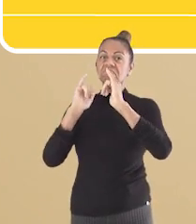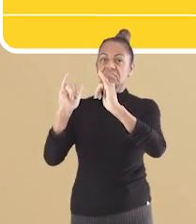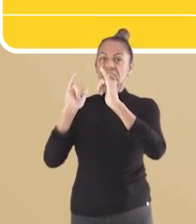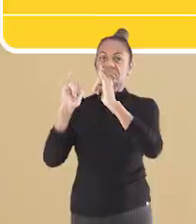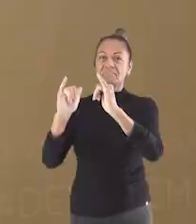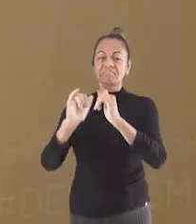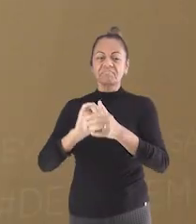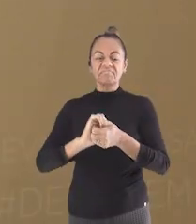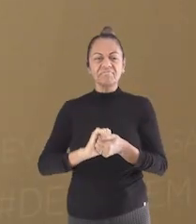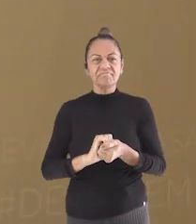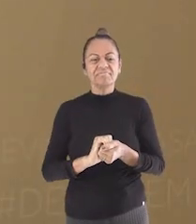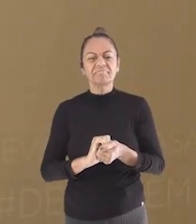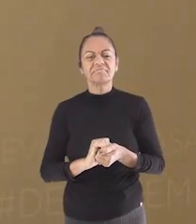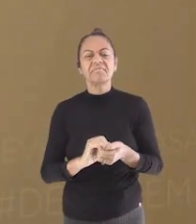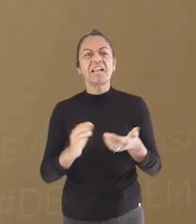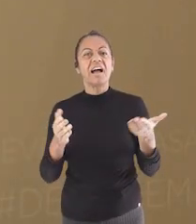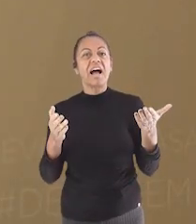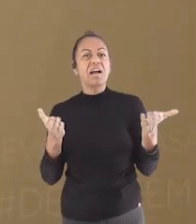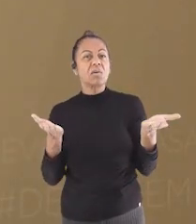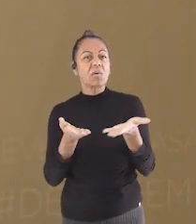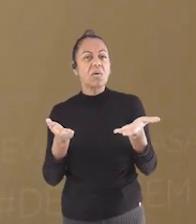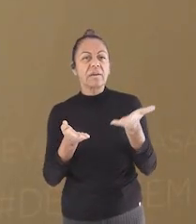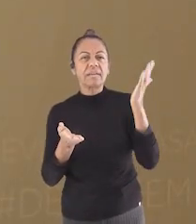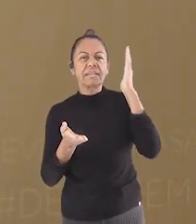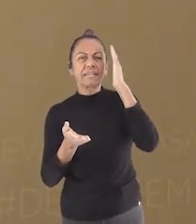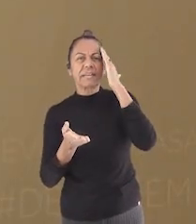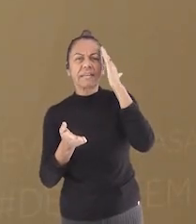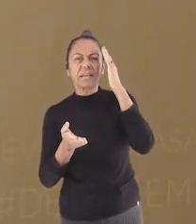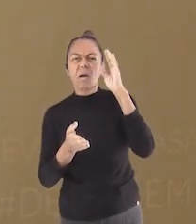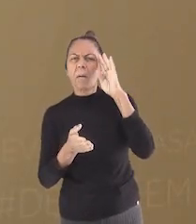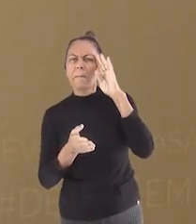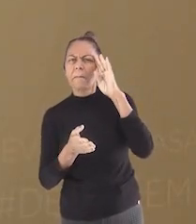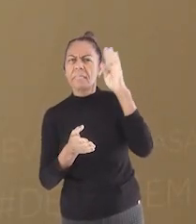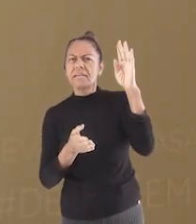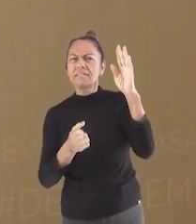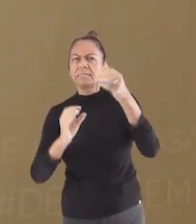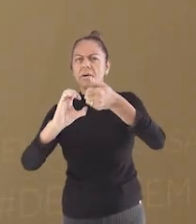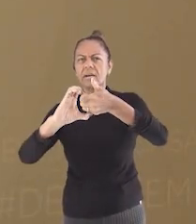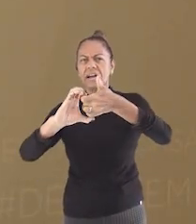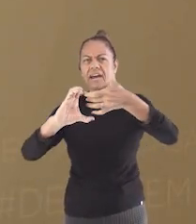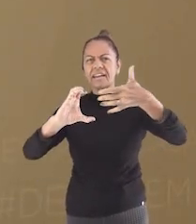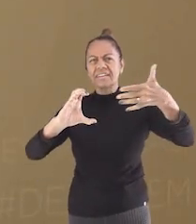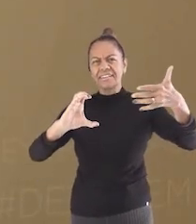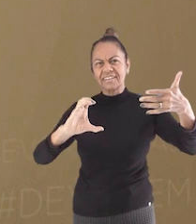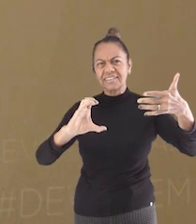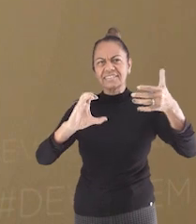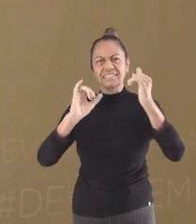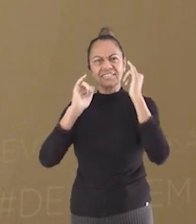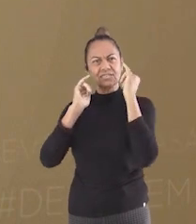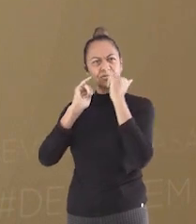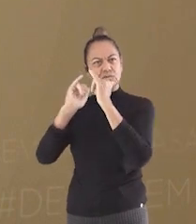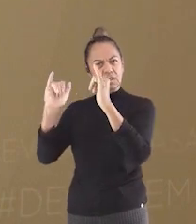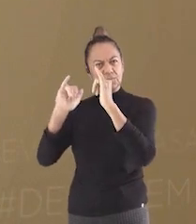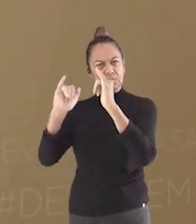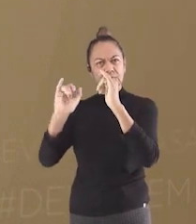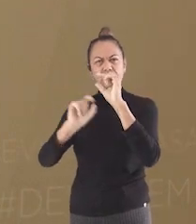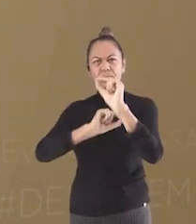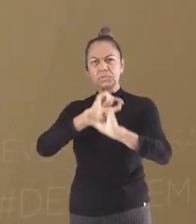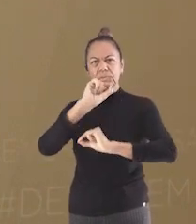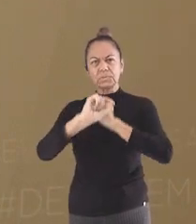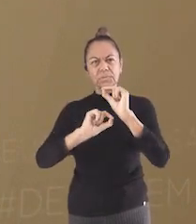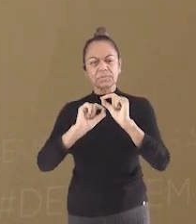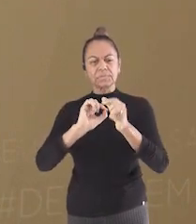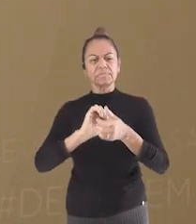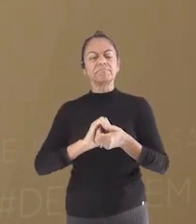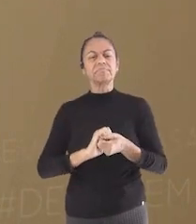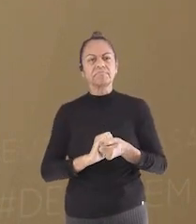TV. Agora que entendemos o que é um anúncio publicitário e onde ele é veiculado, vamos